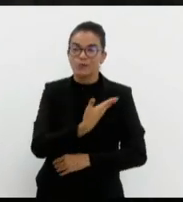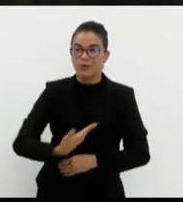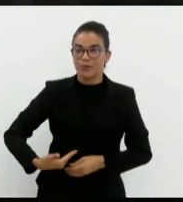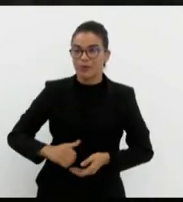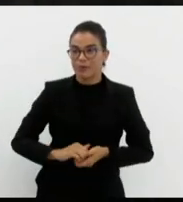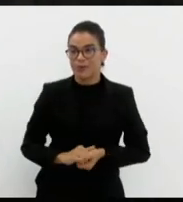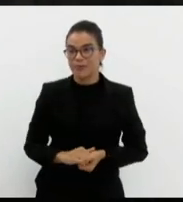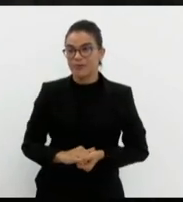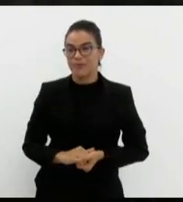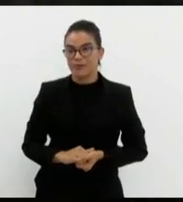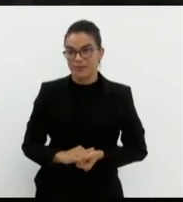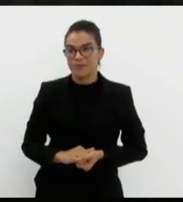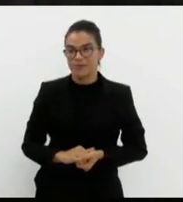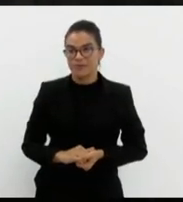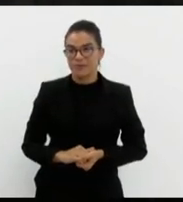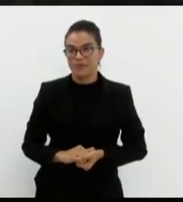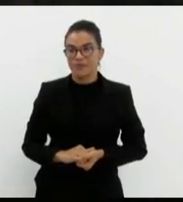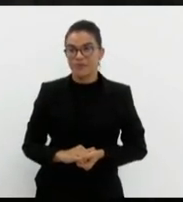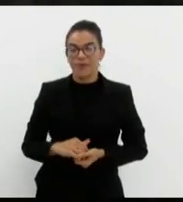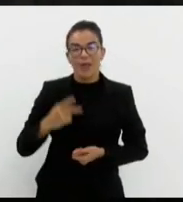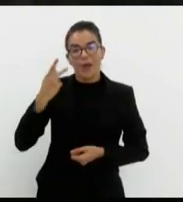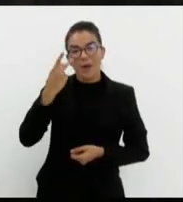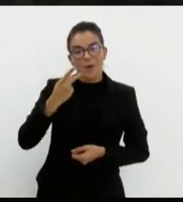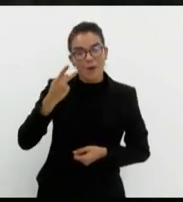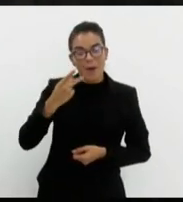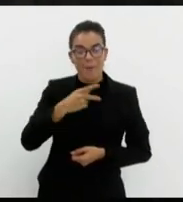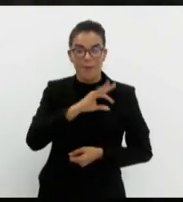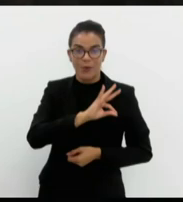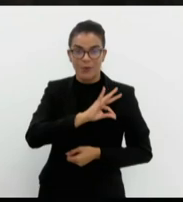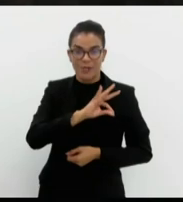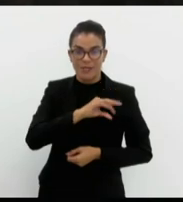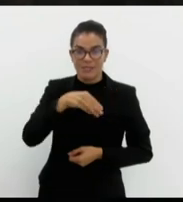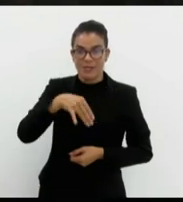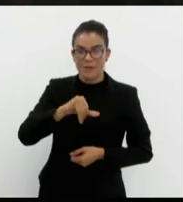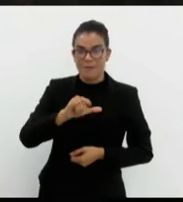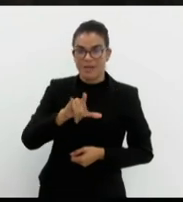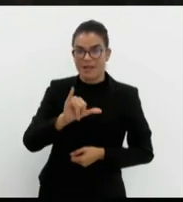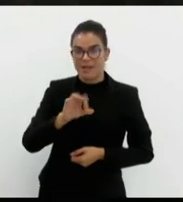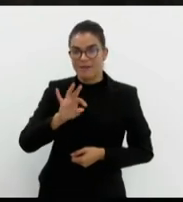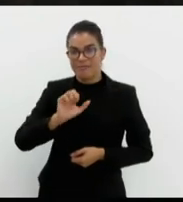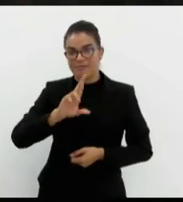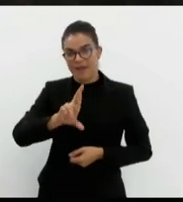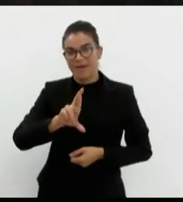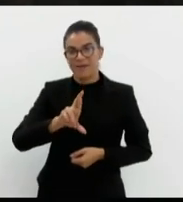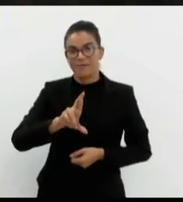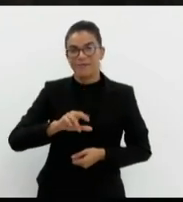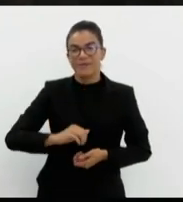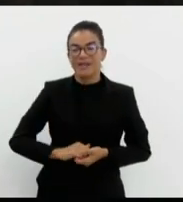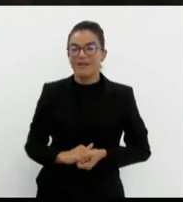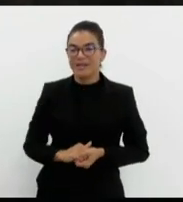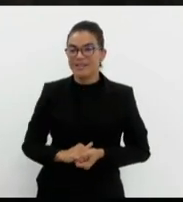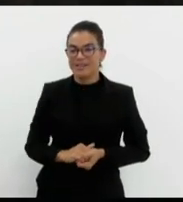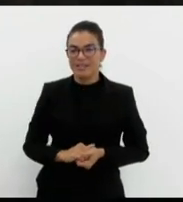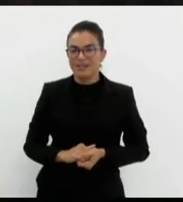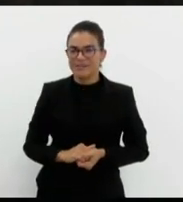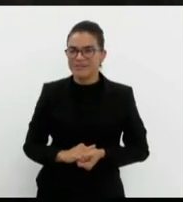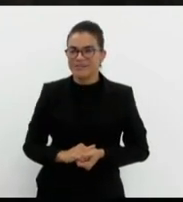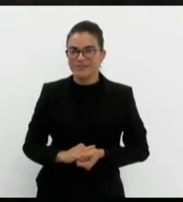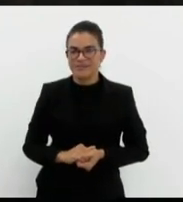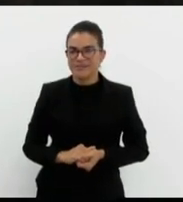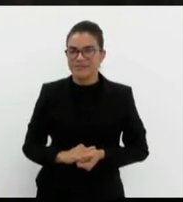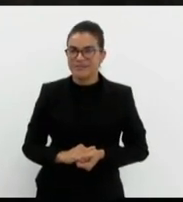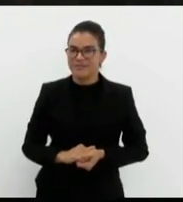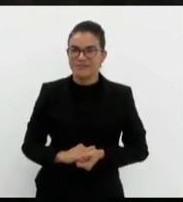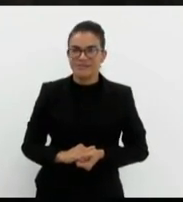Também a área da Polícia Militar, do Cor Bombeiro, falando da área da segurança pública, as demandas não param.